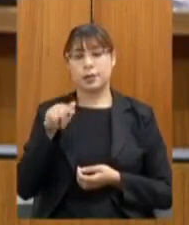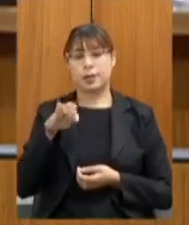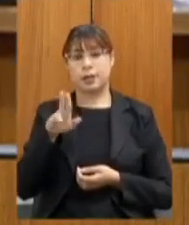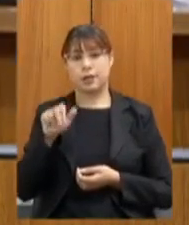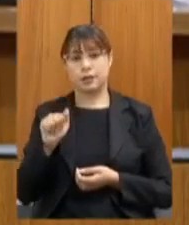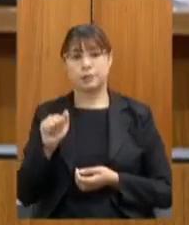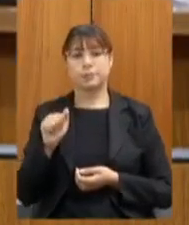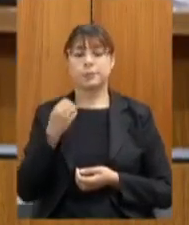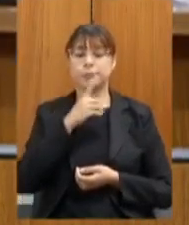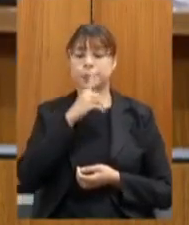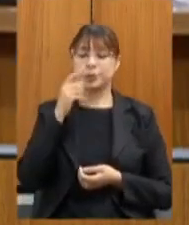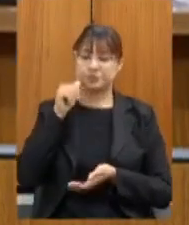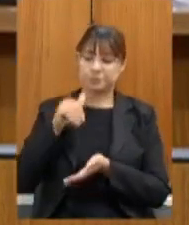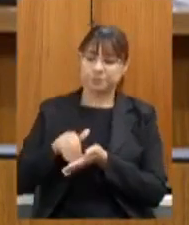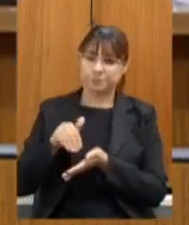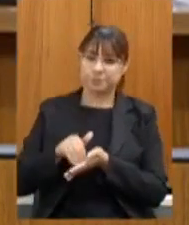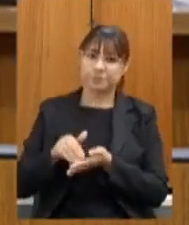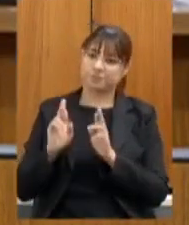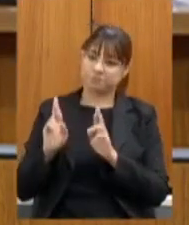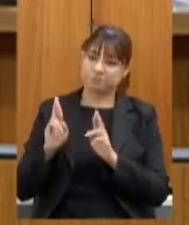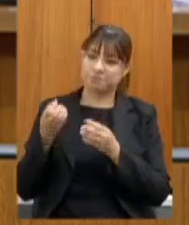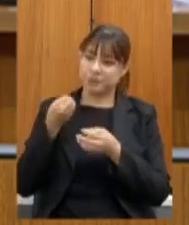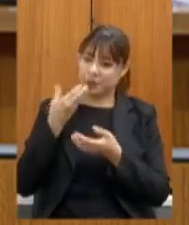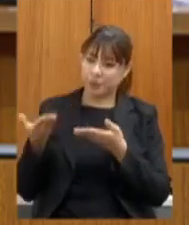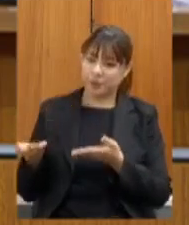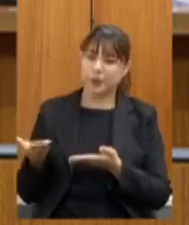espero que esteja bem